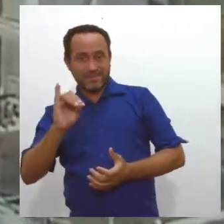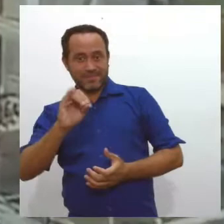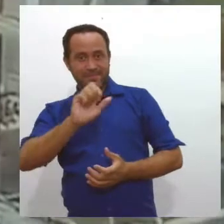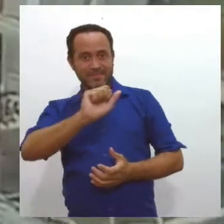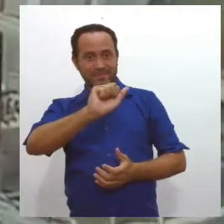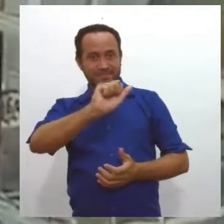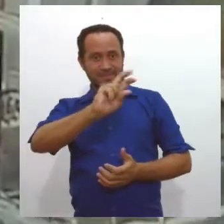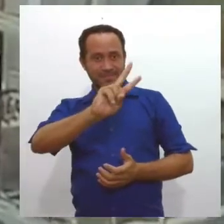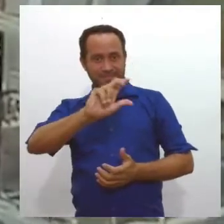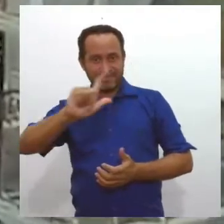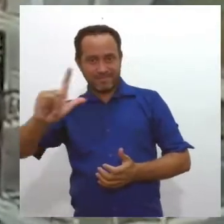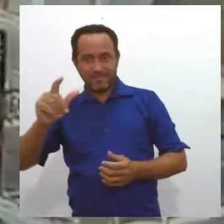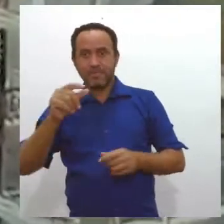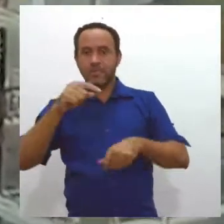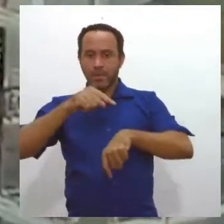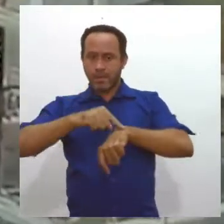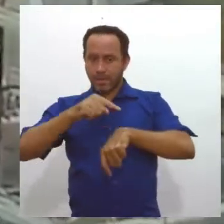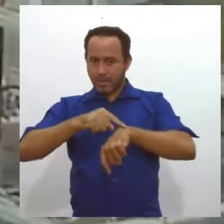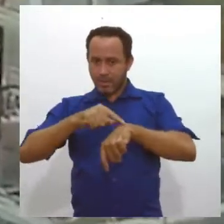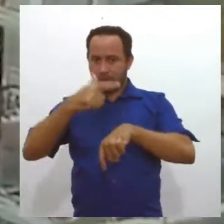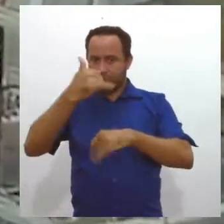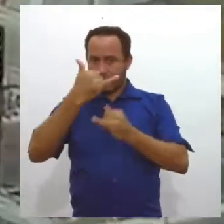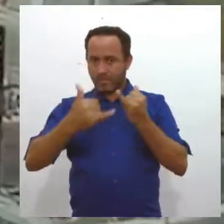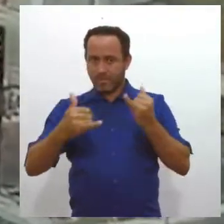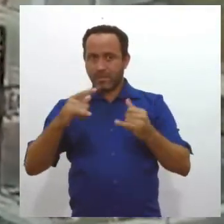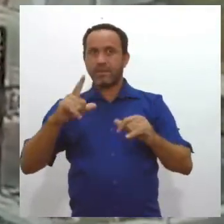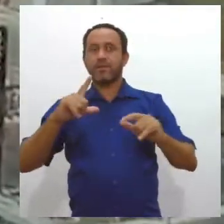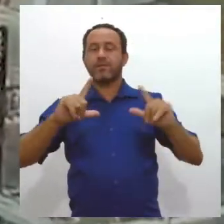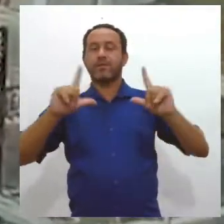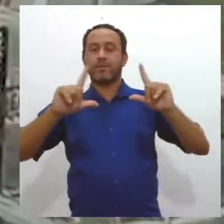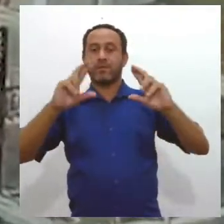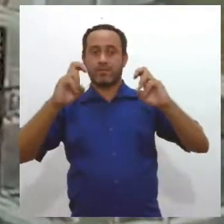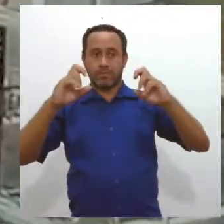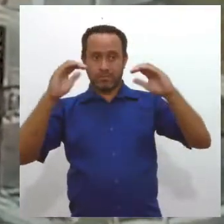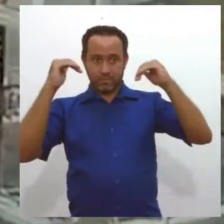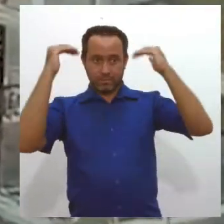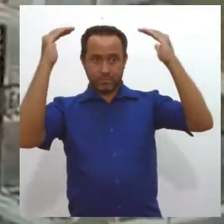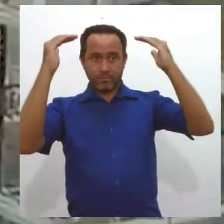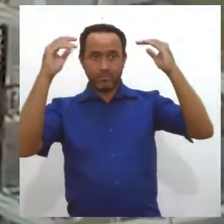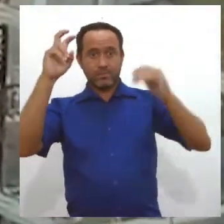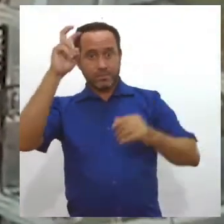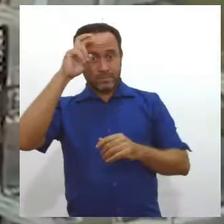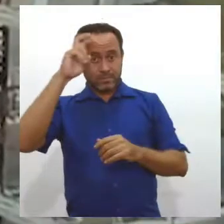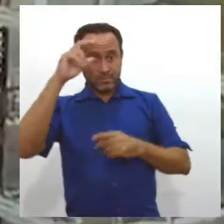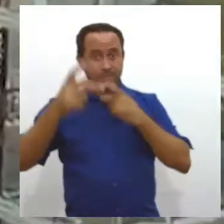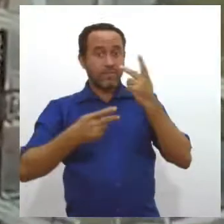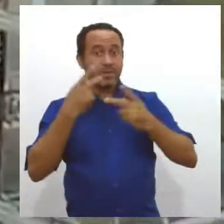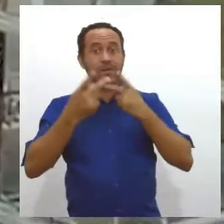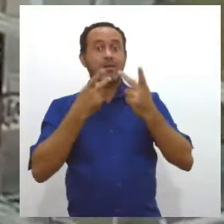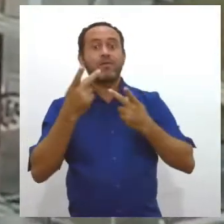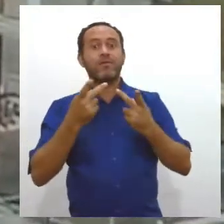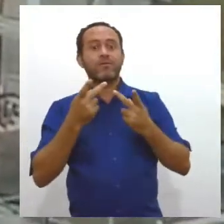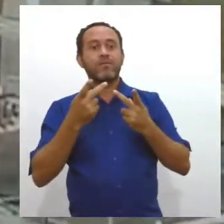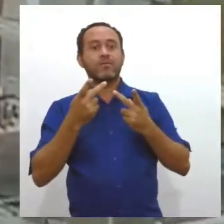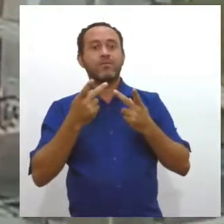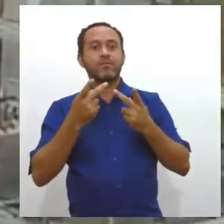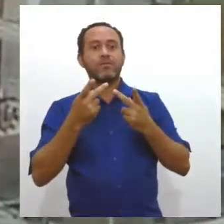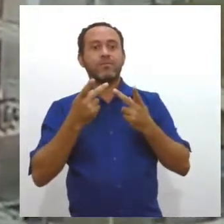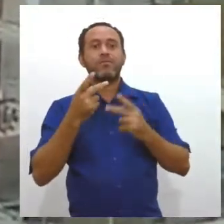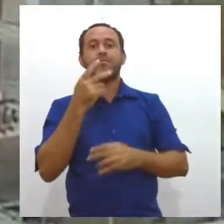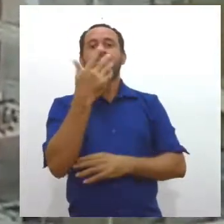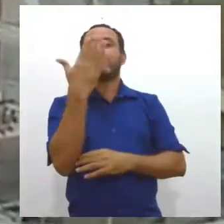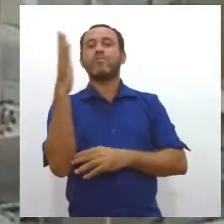Passando para lembrar que daqui a pouquinho tem programa Além da Pauta. Nesse programa dessa quinta-feira a gente vai falar sobre a análise das